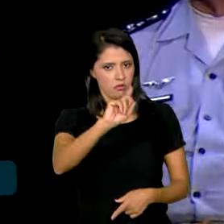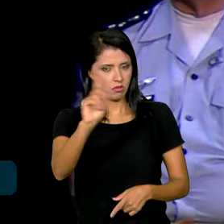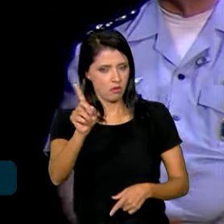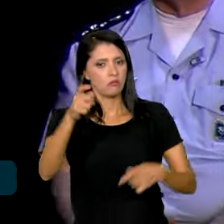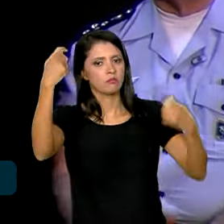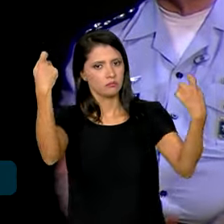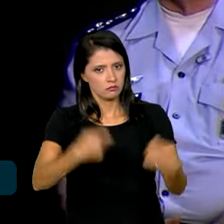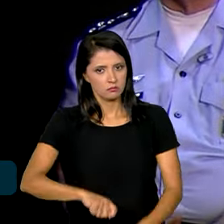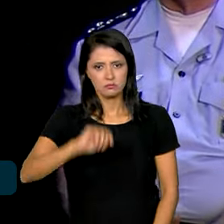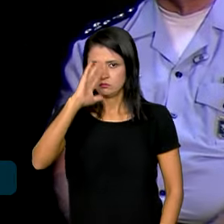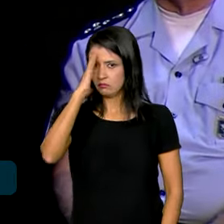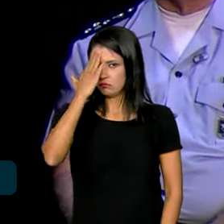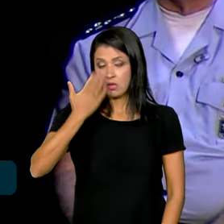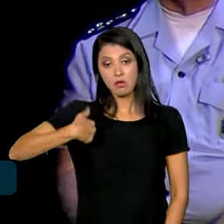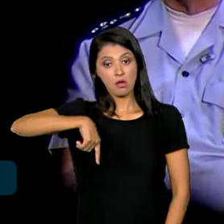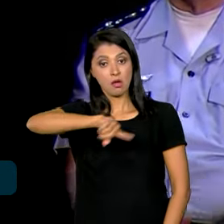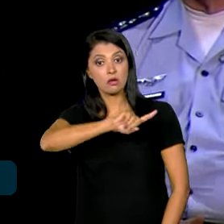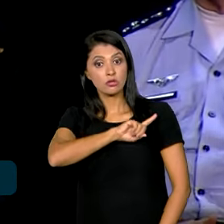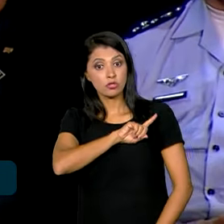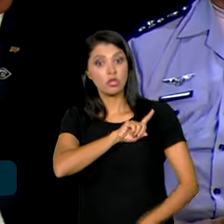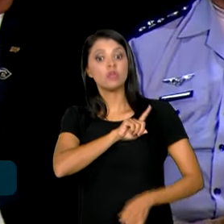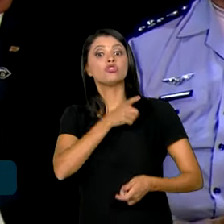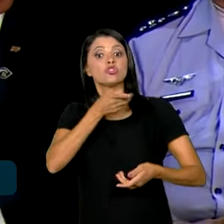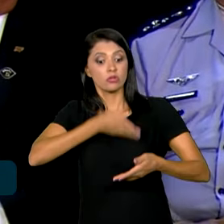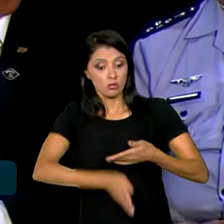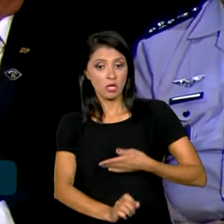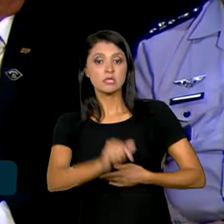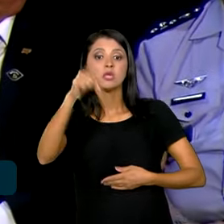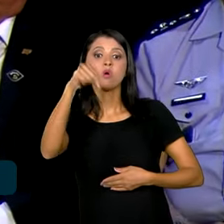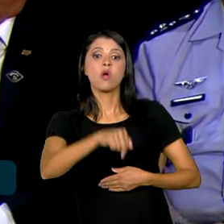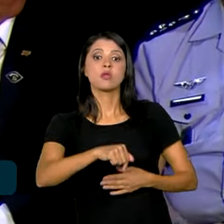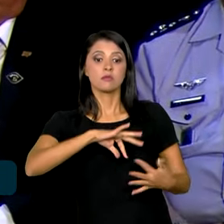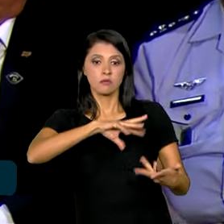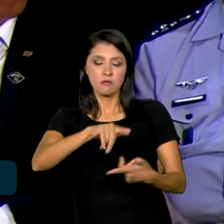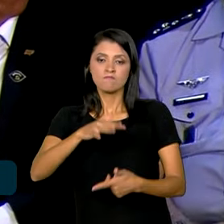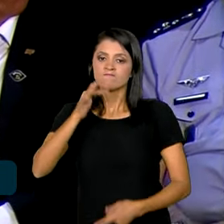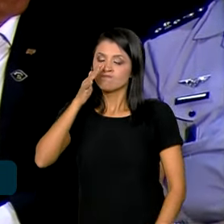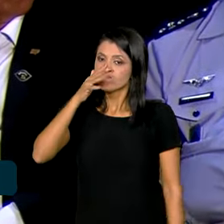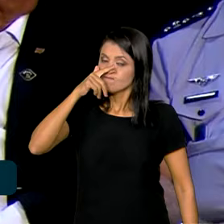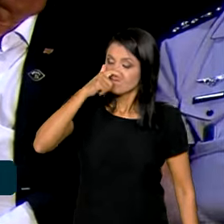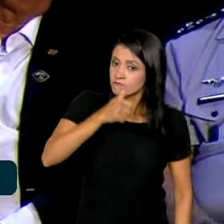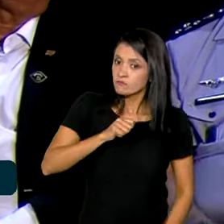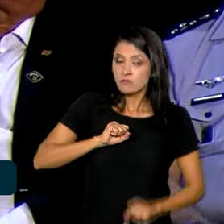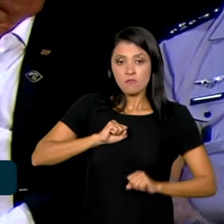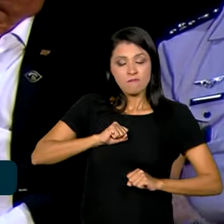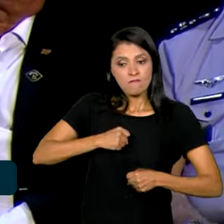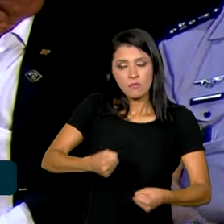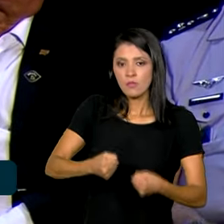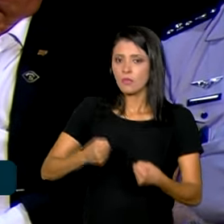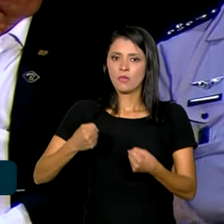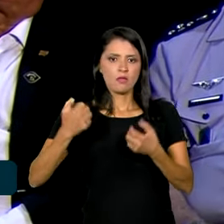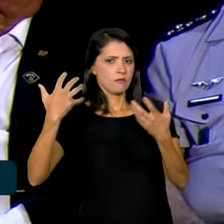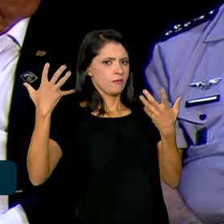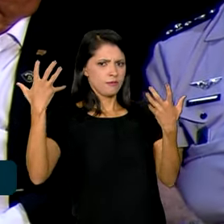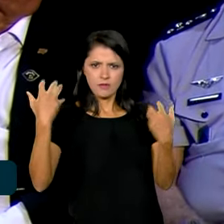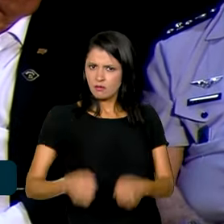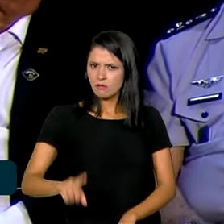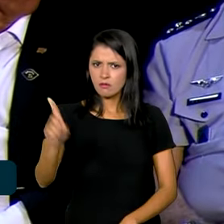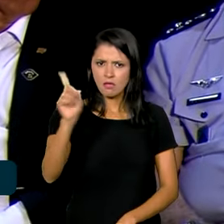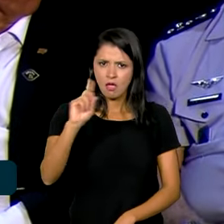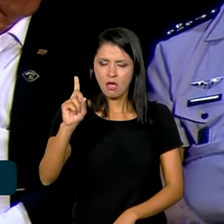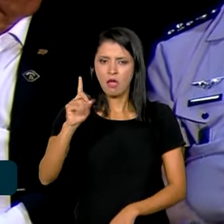que a gente foi colocado no mundo para a gente teimar, para a gente não aceitar nada